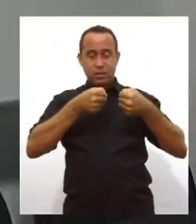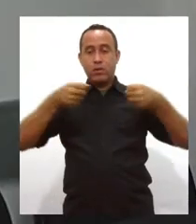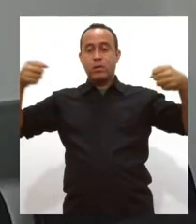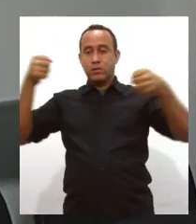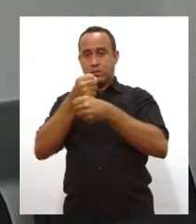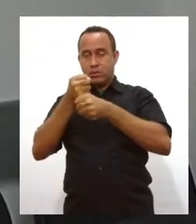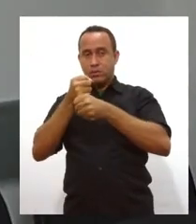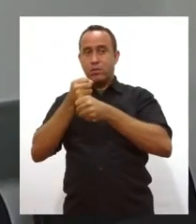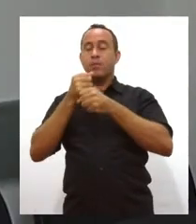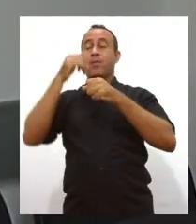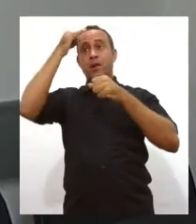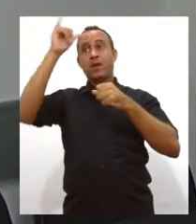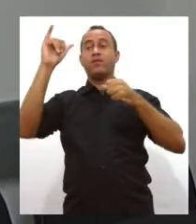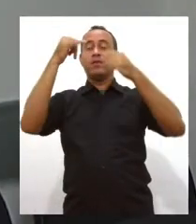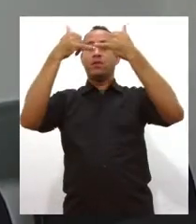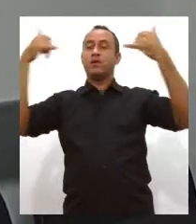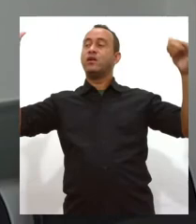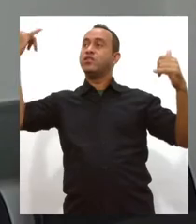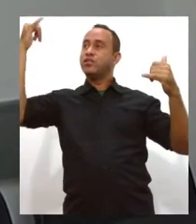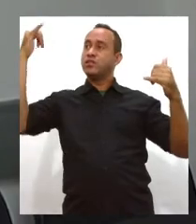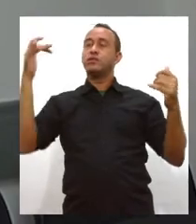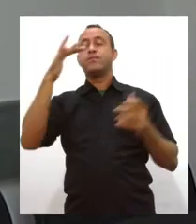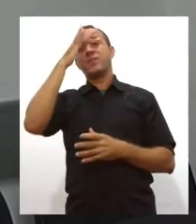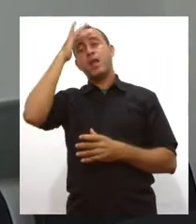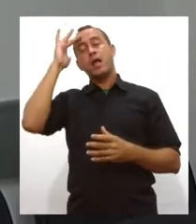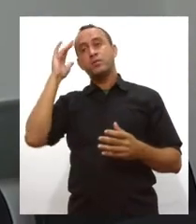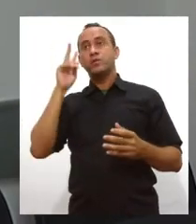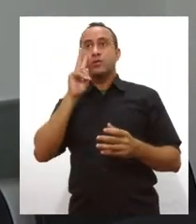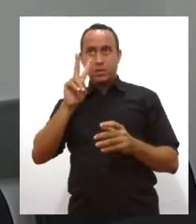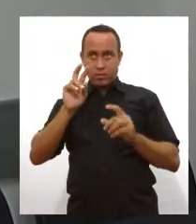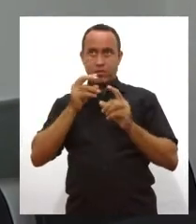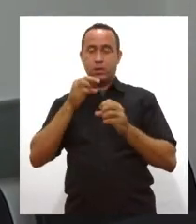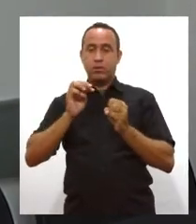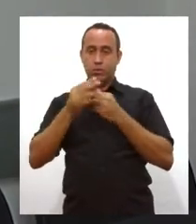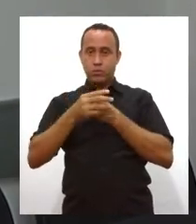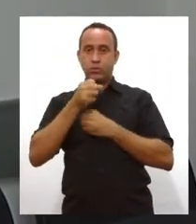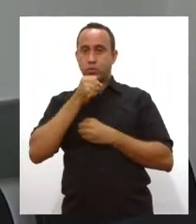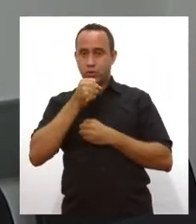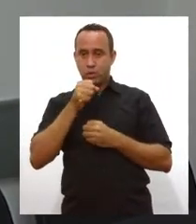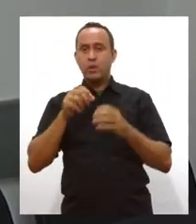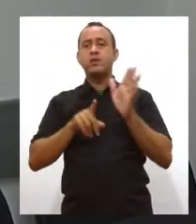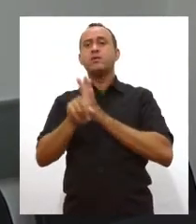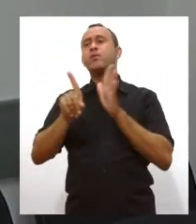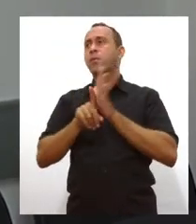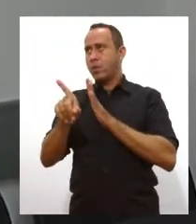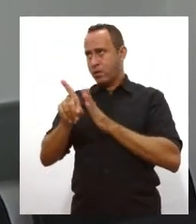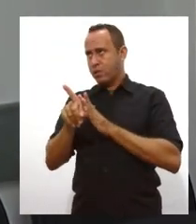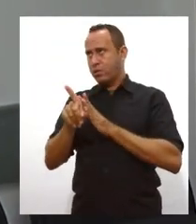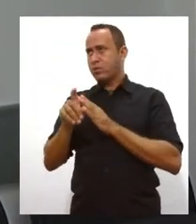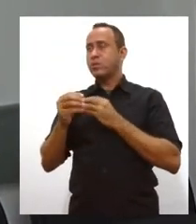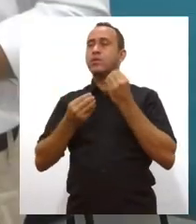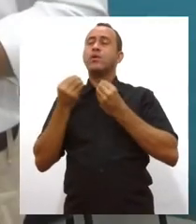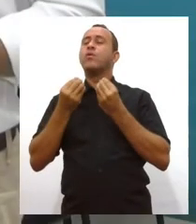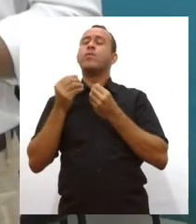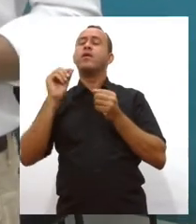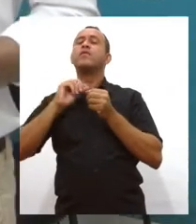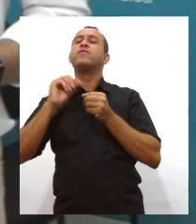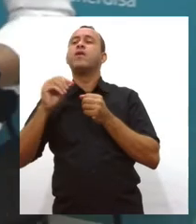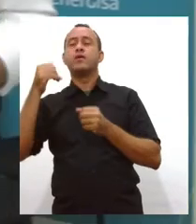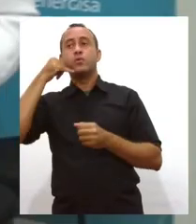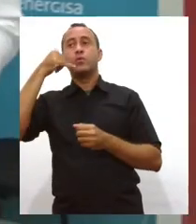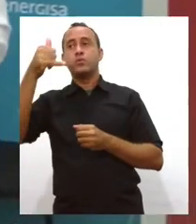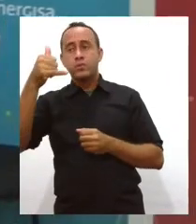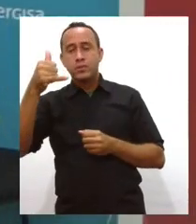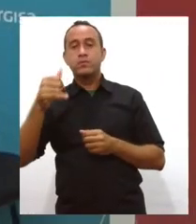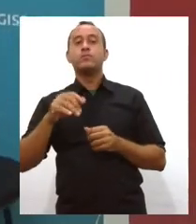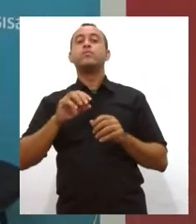elétrica. As pessoas que estão agora assistindo aqui o nosso jornal da TV Alese e quiserem fazer algum tipo de denúncia, como é que é feita, Tiago? Então, nós temos